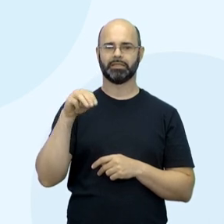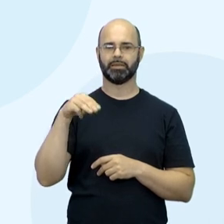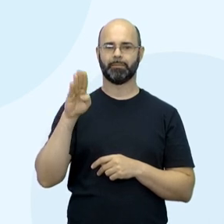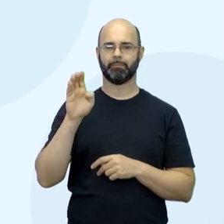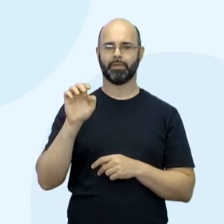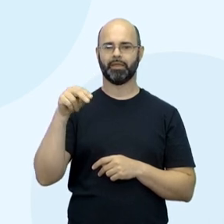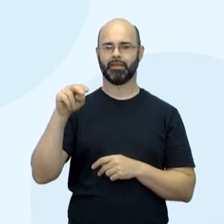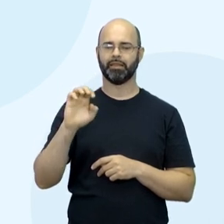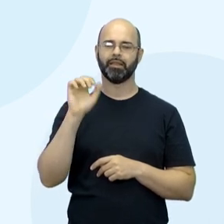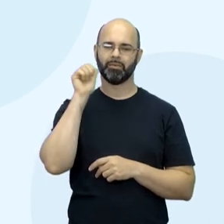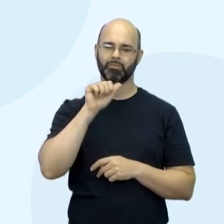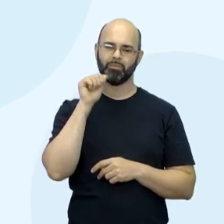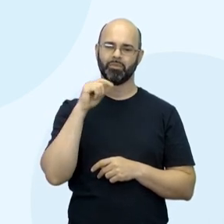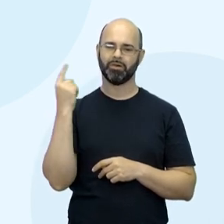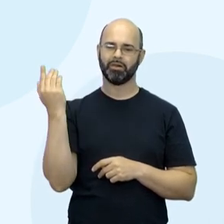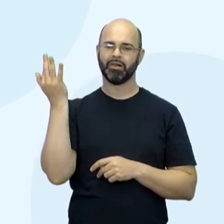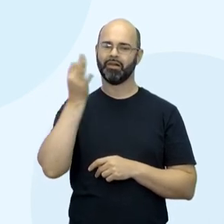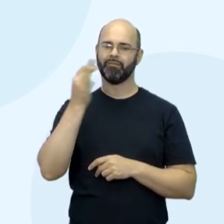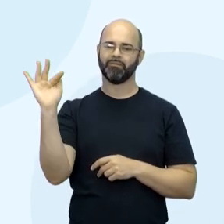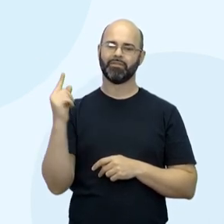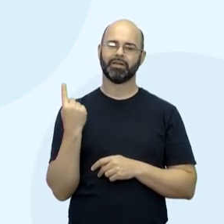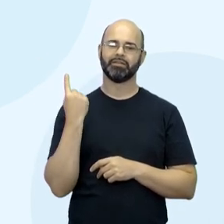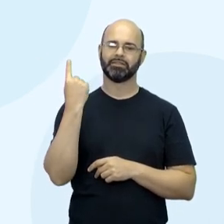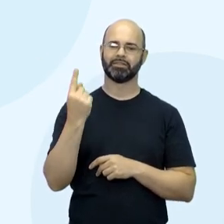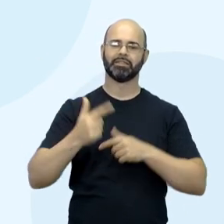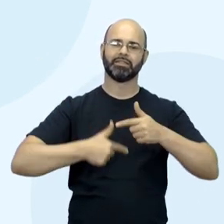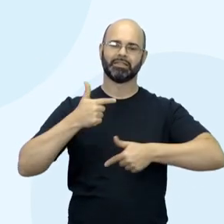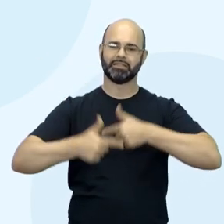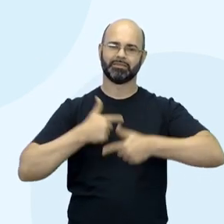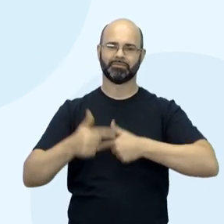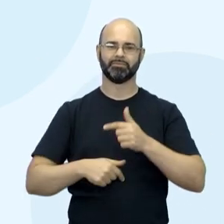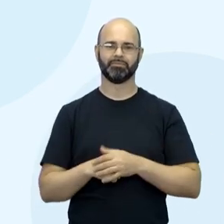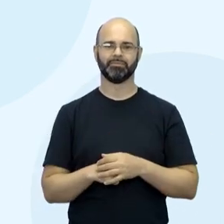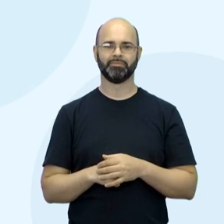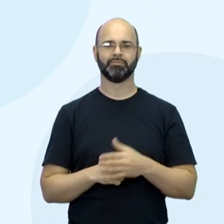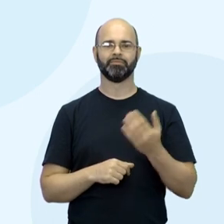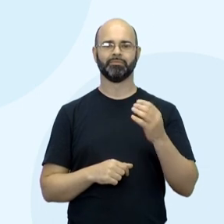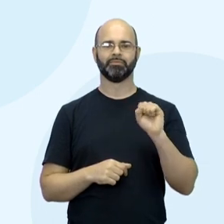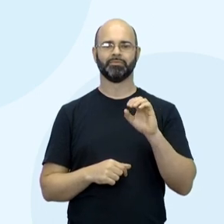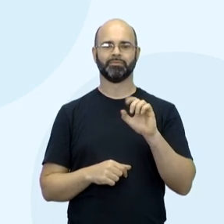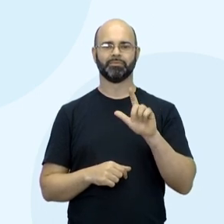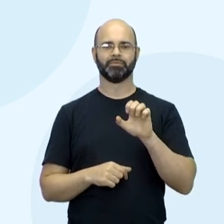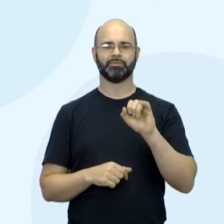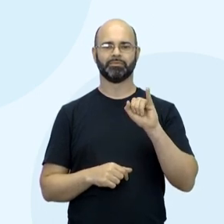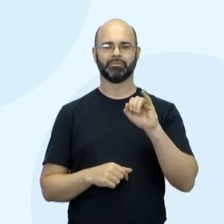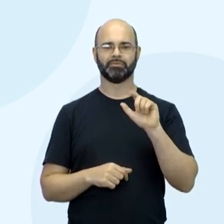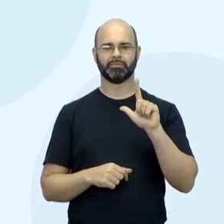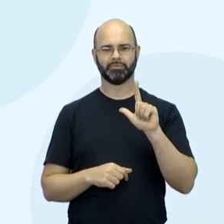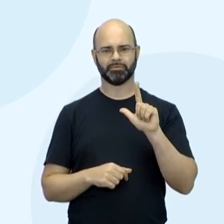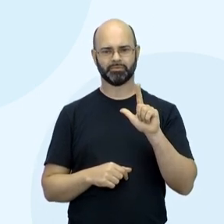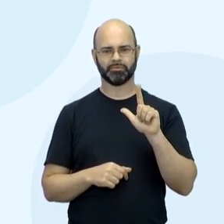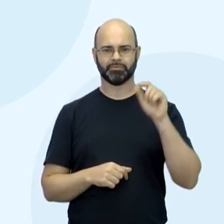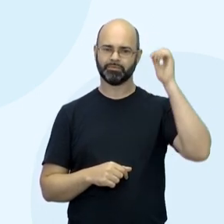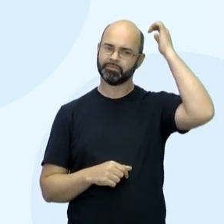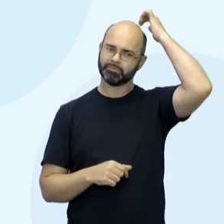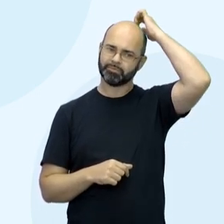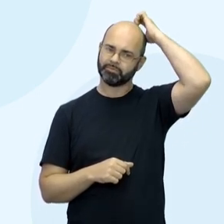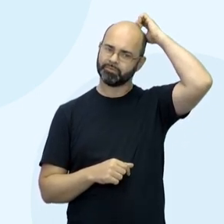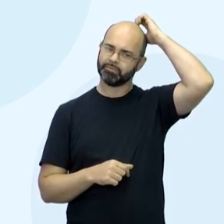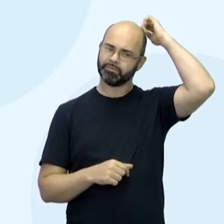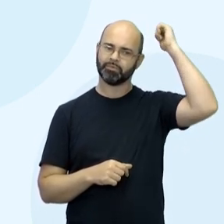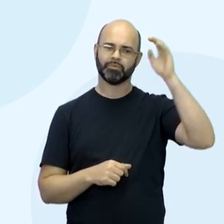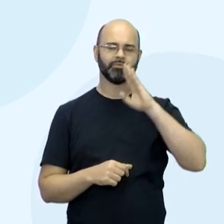trabalhar como doméstica na França. Lá embaixo, O Soleil, O Sol, de Média Rondo, filmado em 69, foi reconhecido